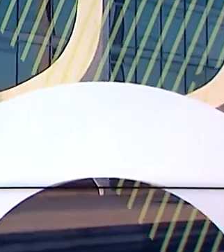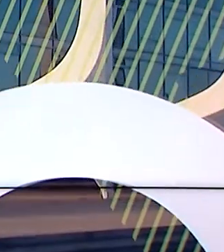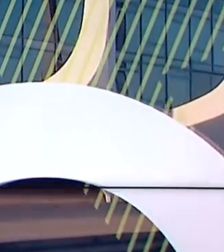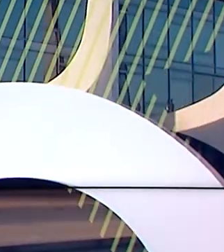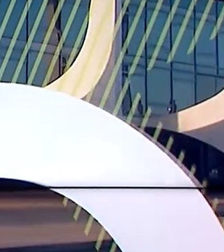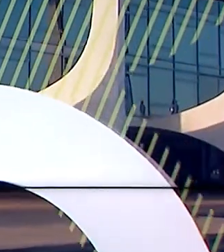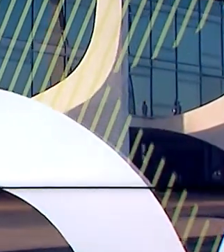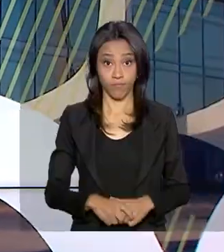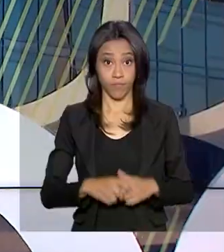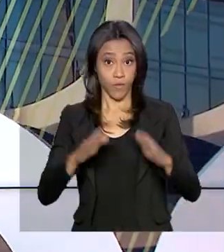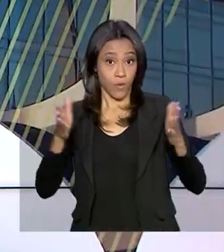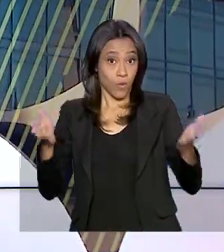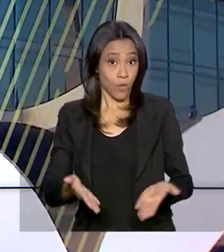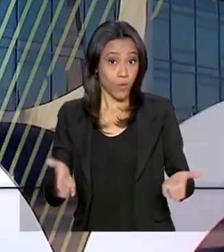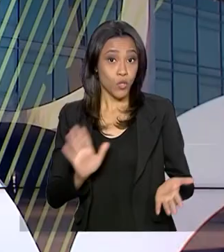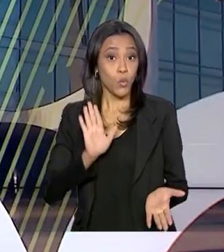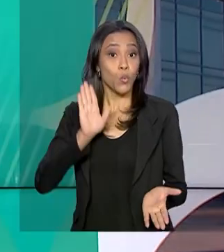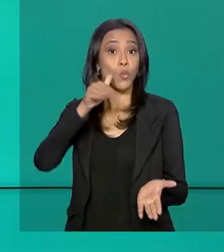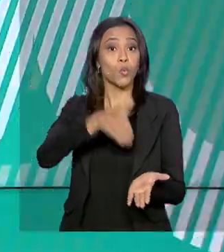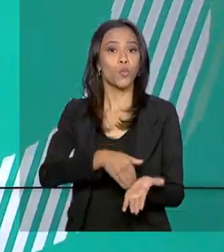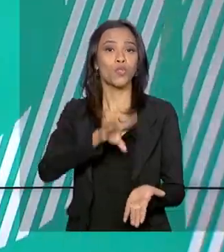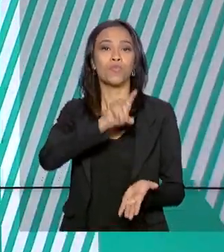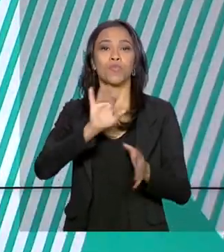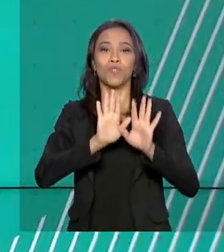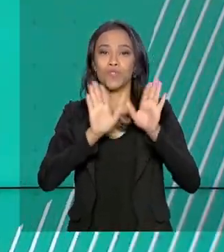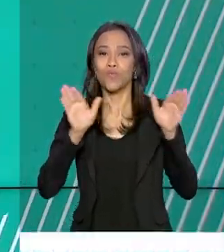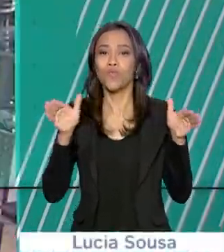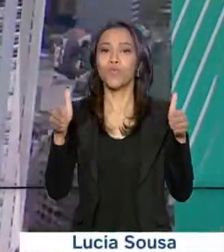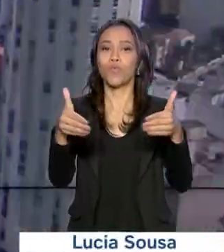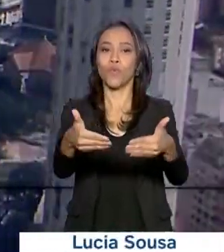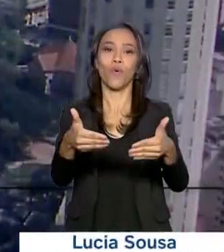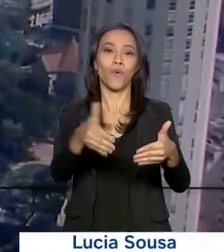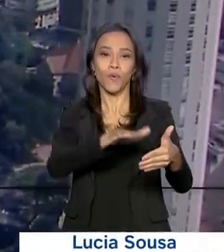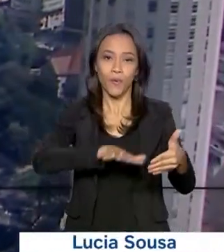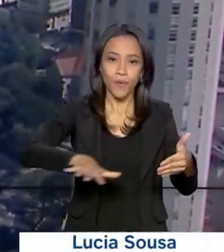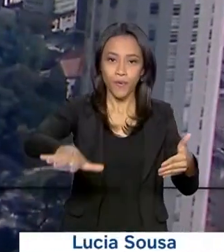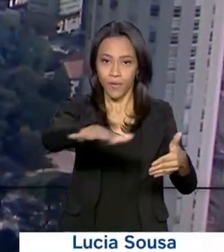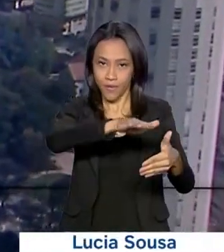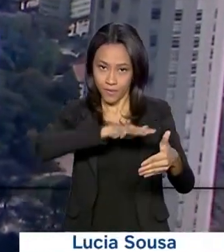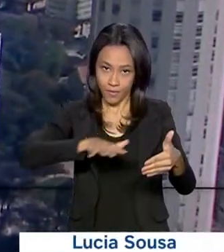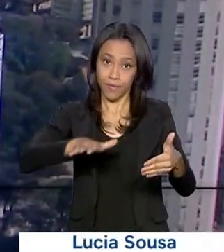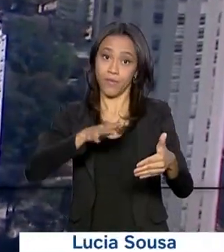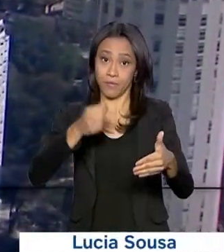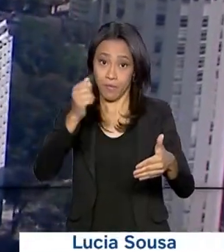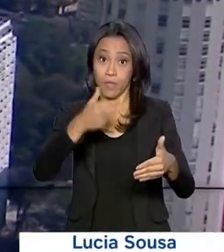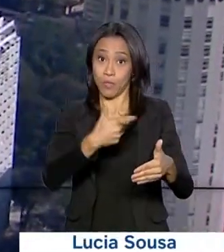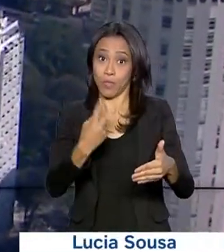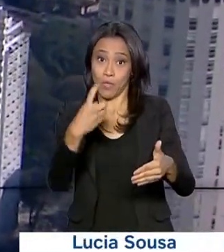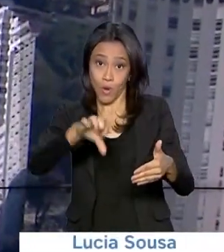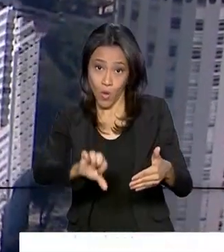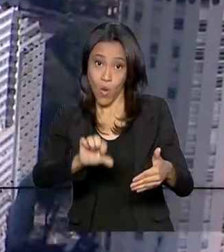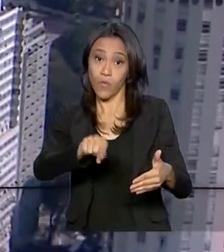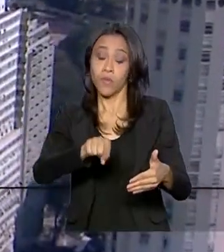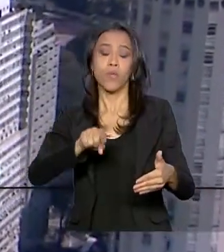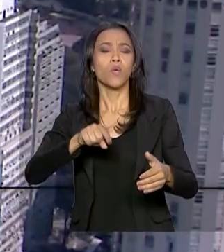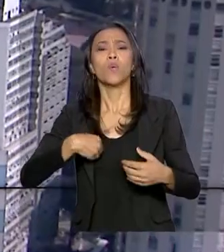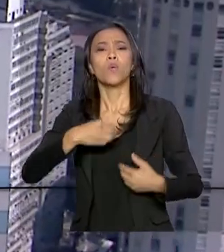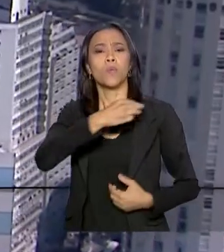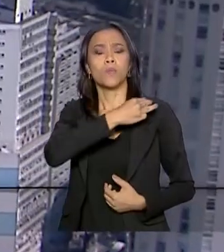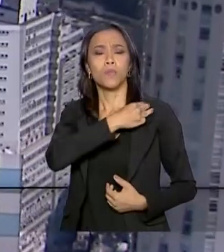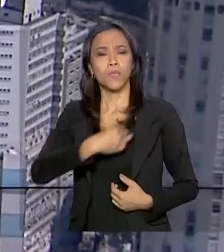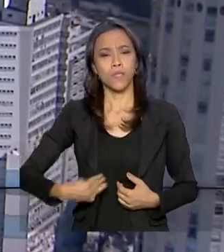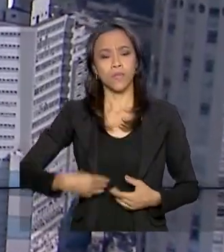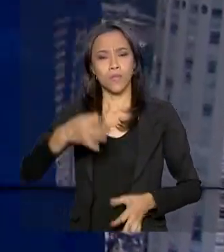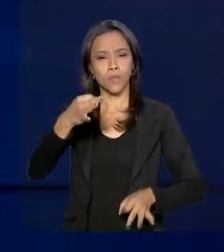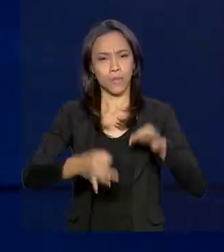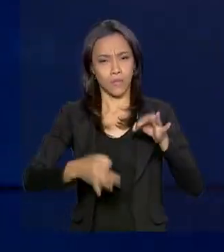E hoje, último dia do Fórum de Investimentos Brasil 2019, o ministro da Justiça e Segurança Pública, Sérgio